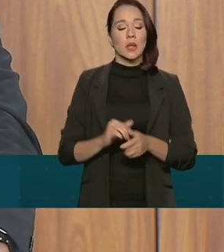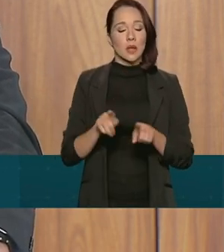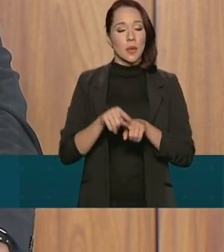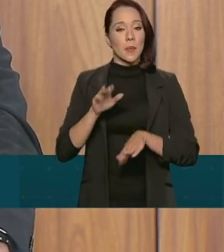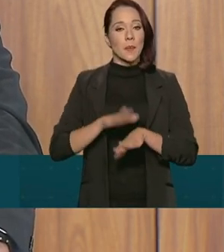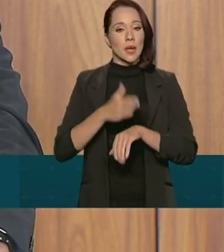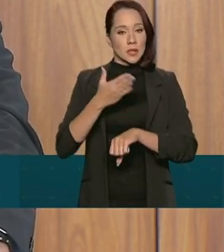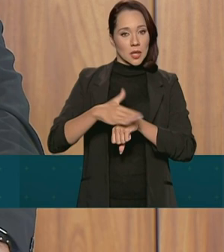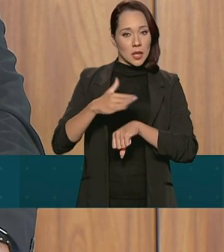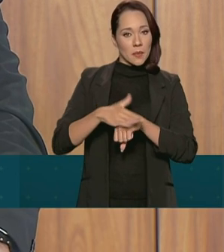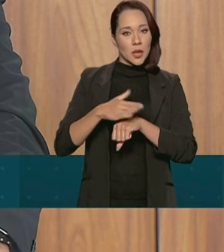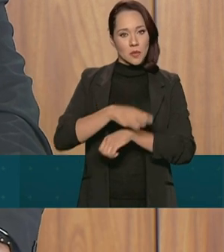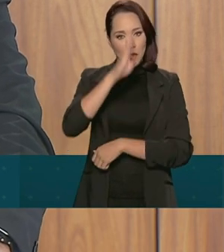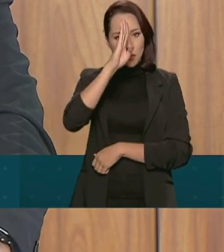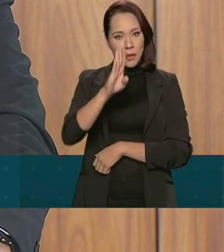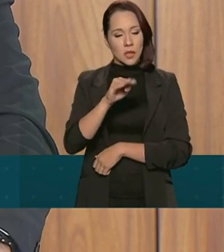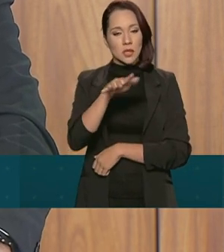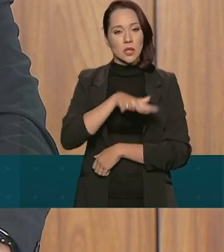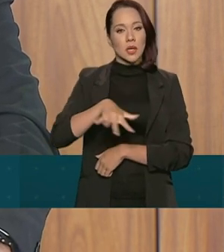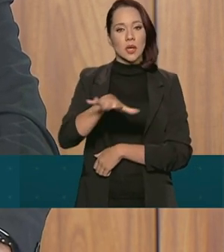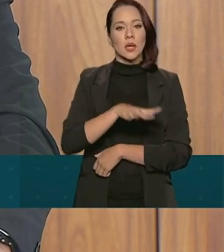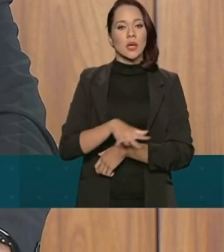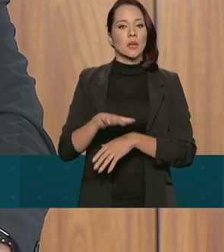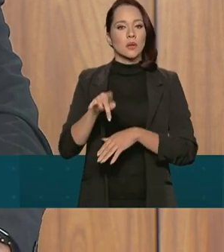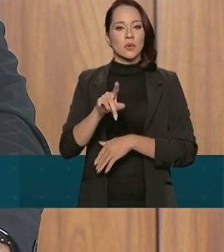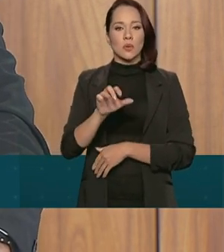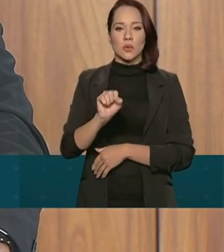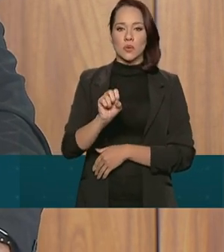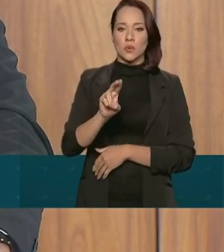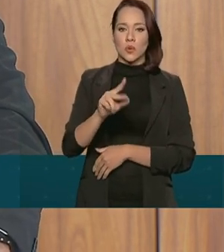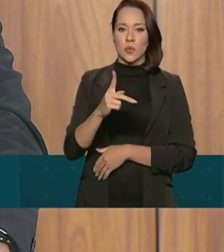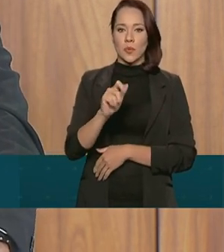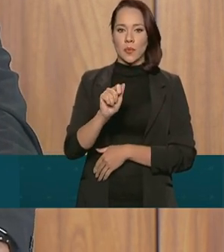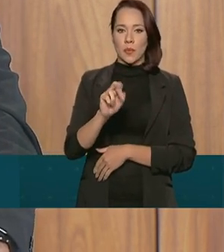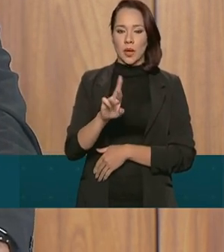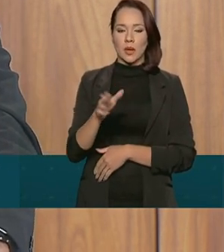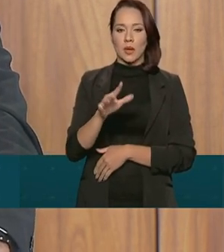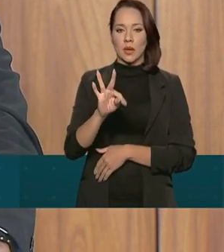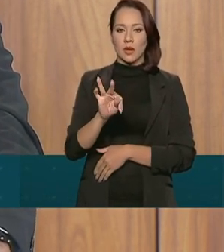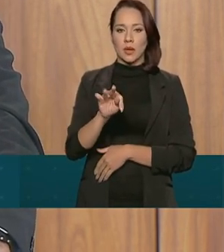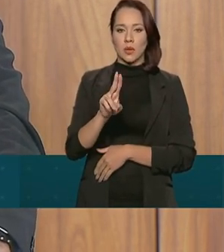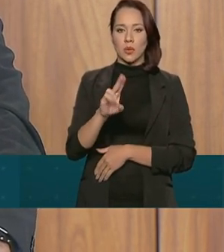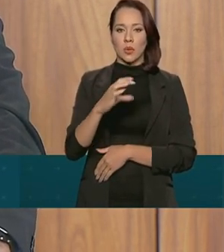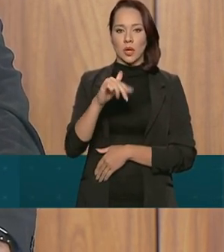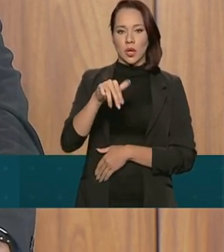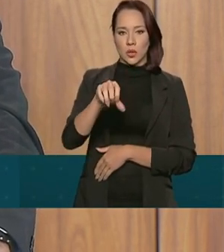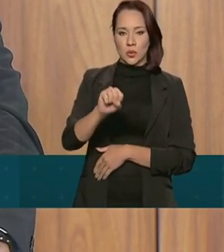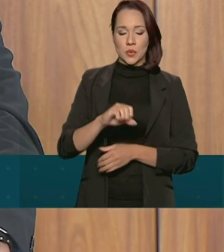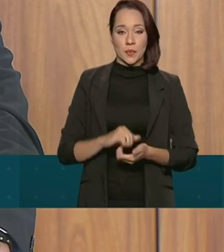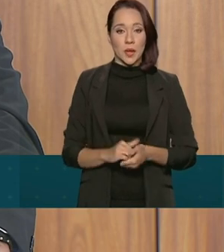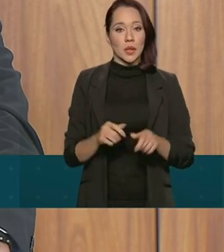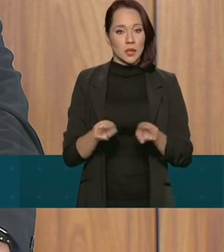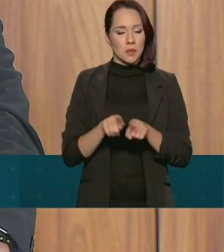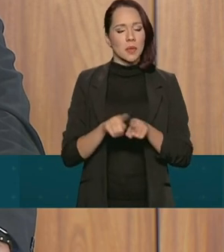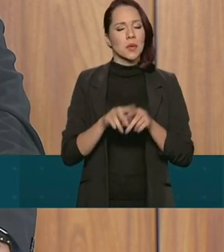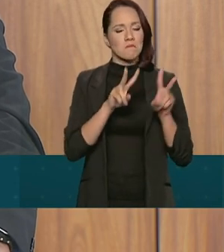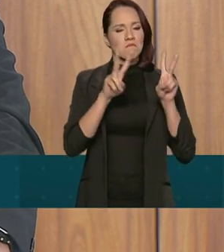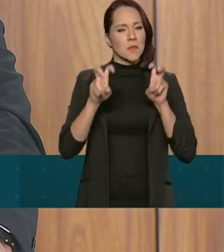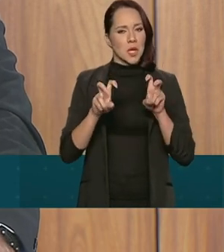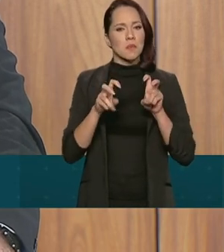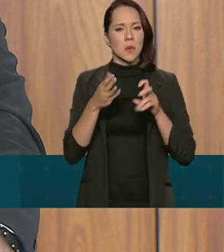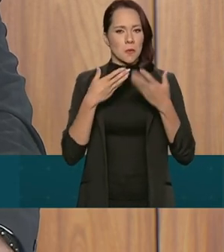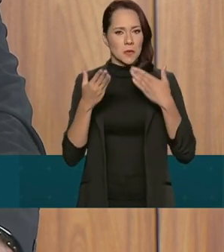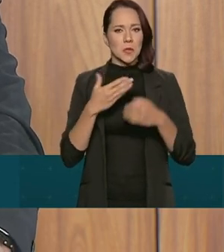treinamento, em especial da família dos super-tucanos. Falamos também sobre ciência, tecnologia